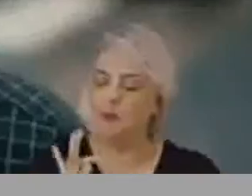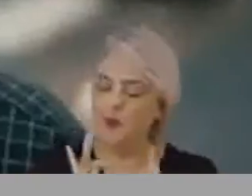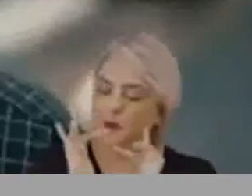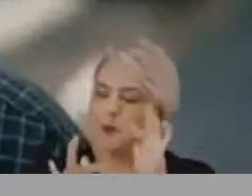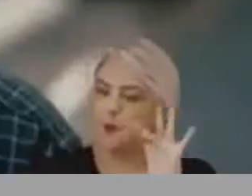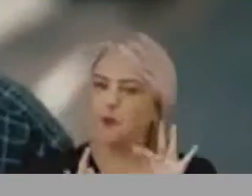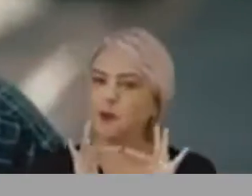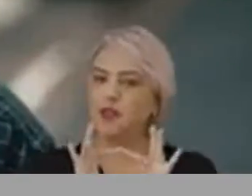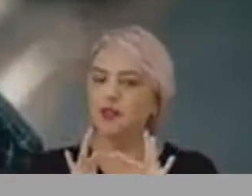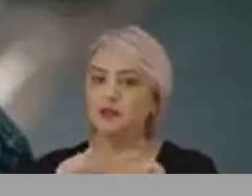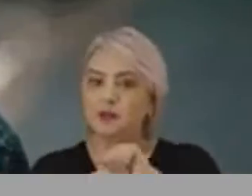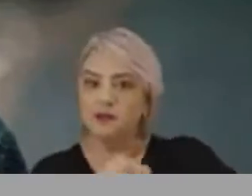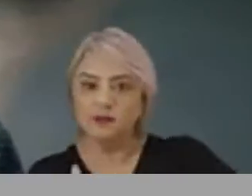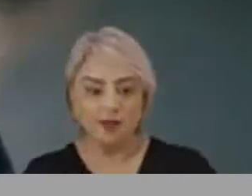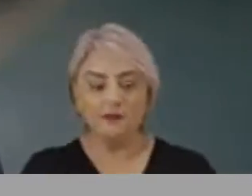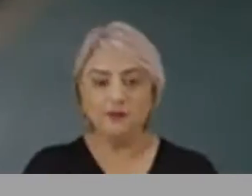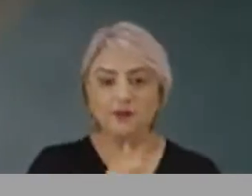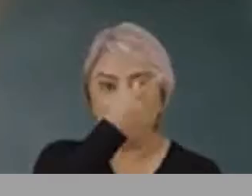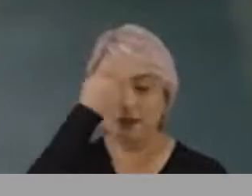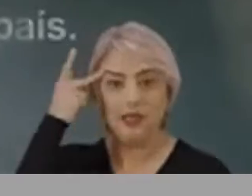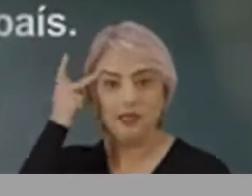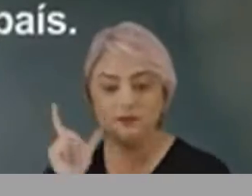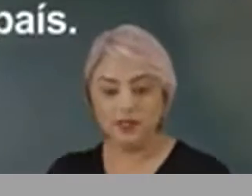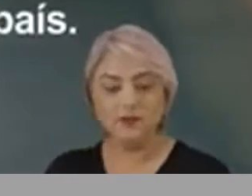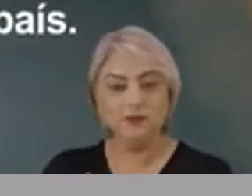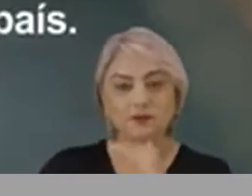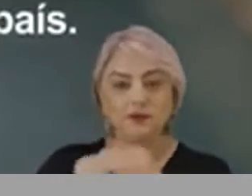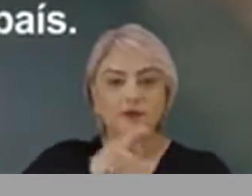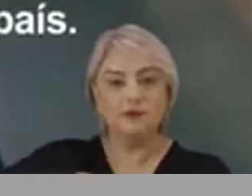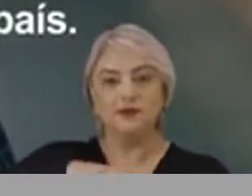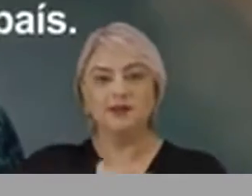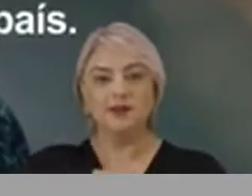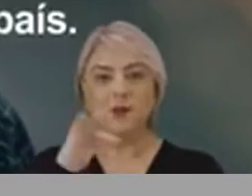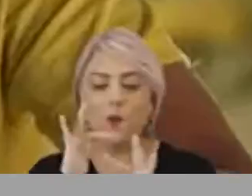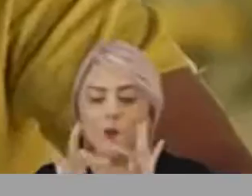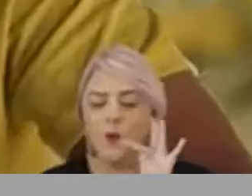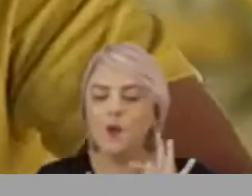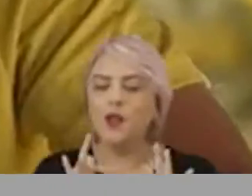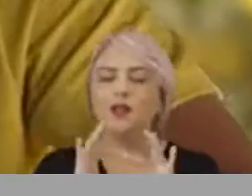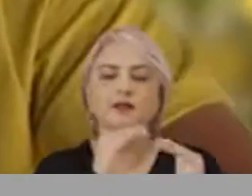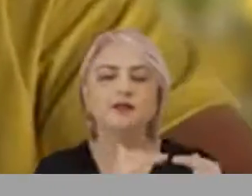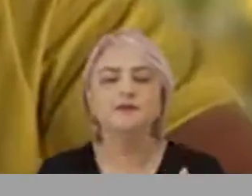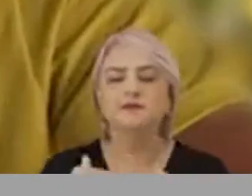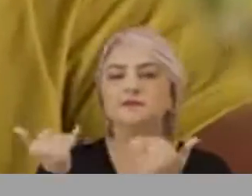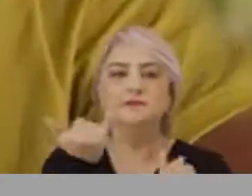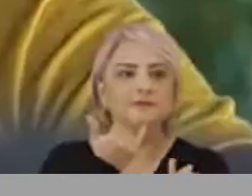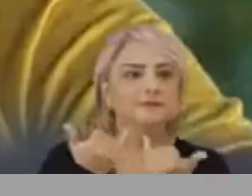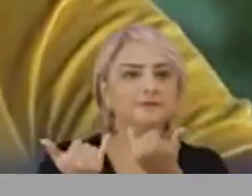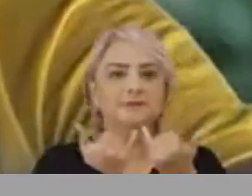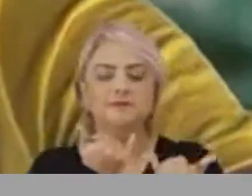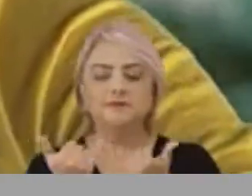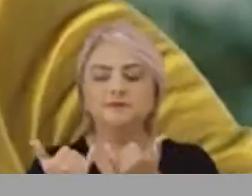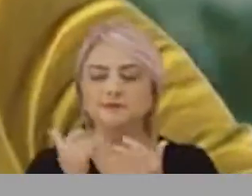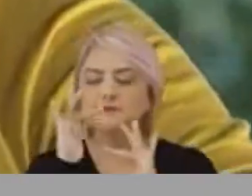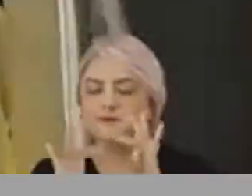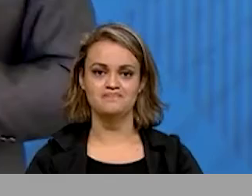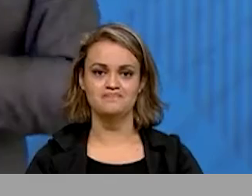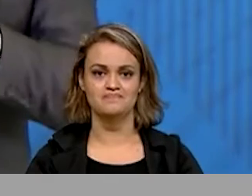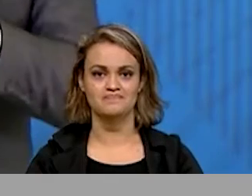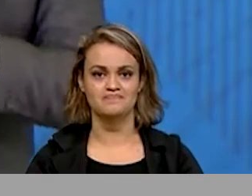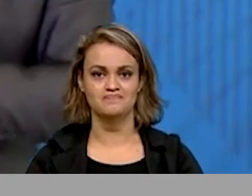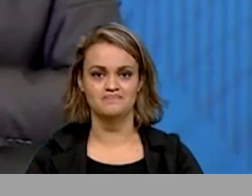Wi-Fi Brasil, uma parceria do Ministério das Comunicações com a Telebras, Banco do Brasil e Sebrae.